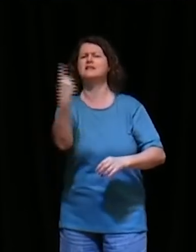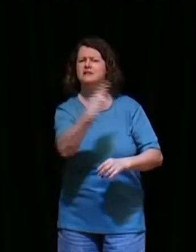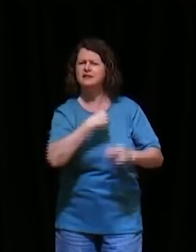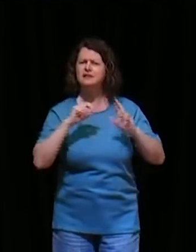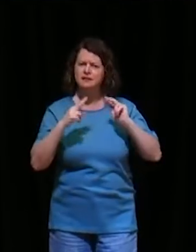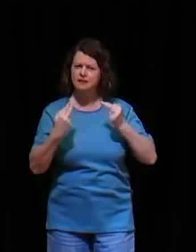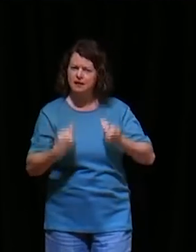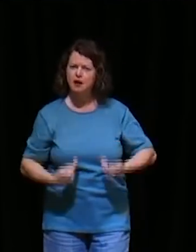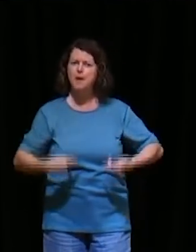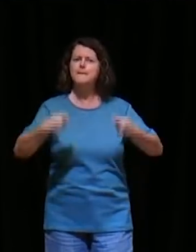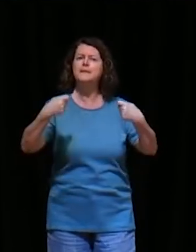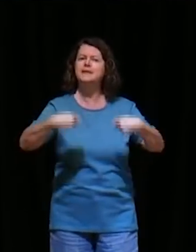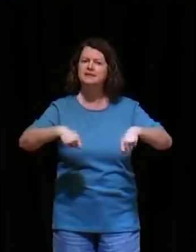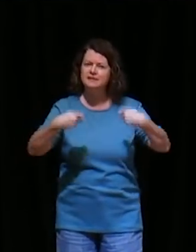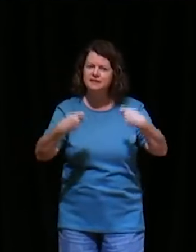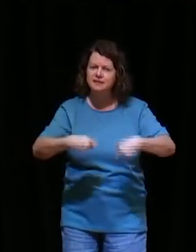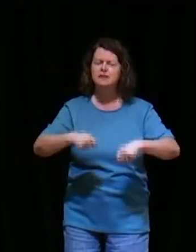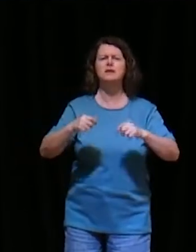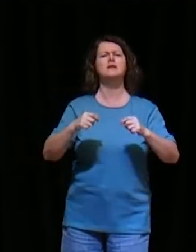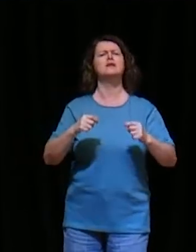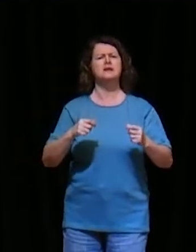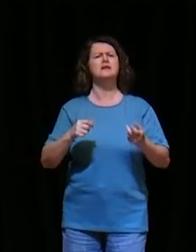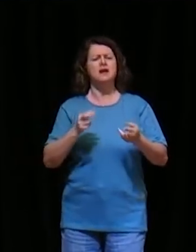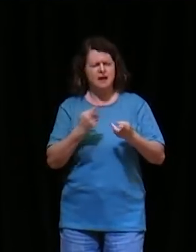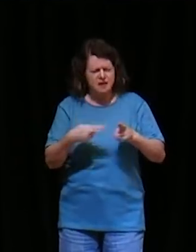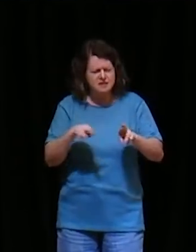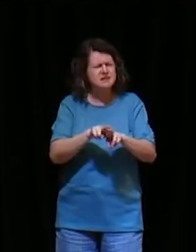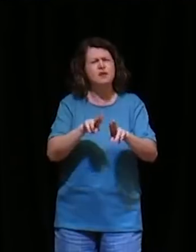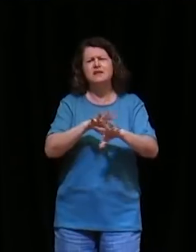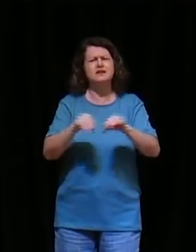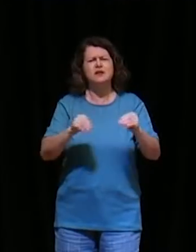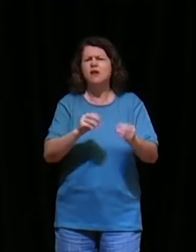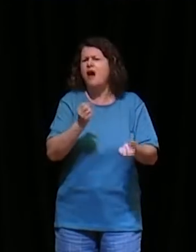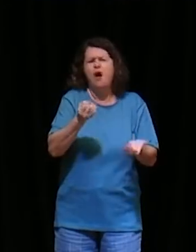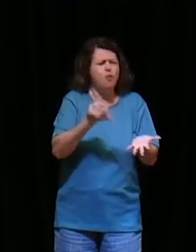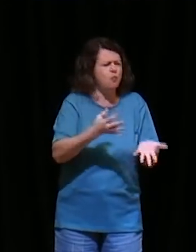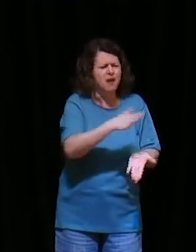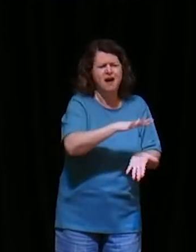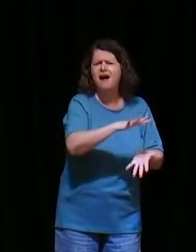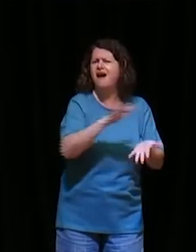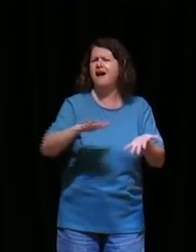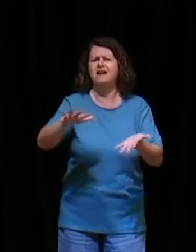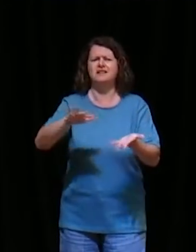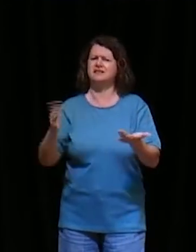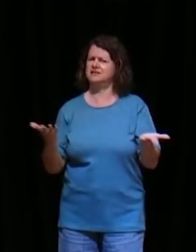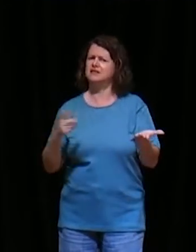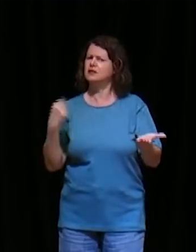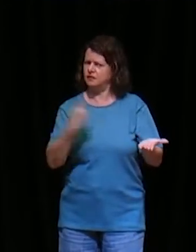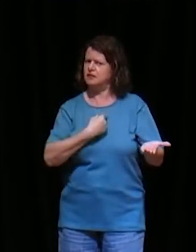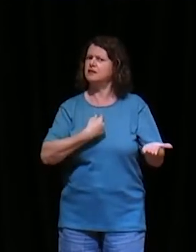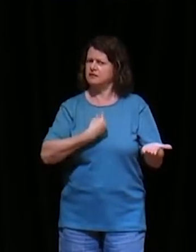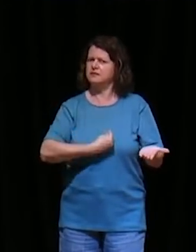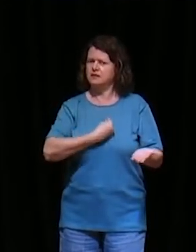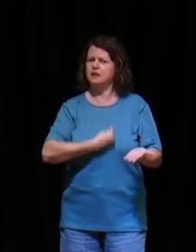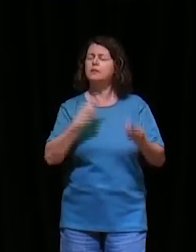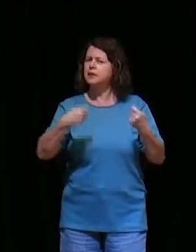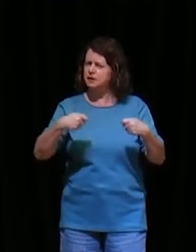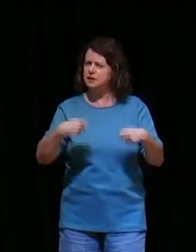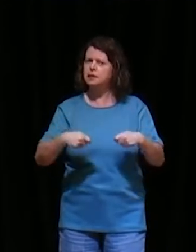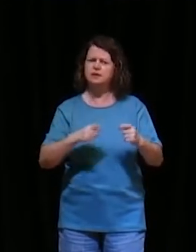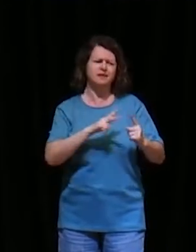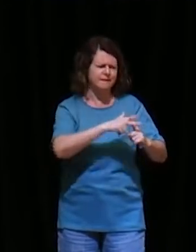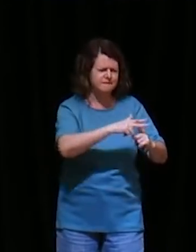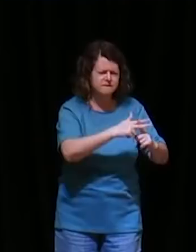de restauração em alguma área da nossa vida, de reconstrução de alguma área da nossa vida, seja na